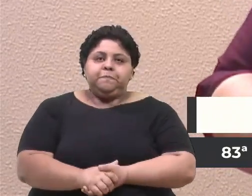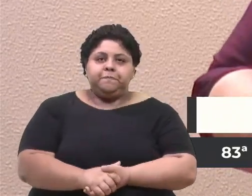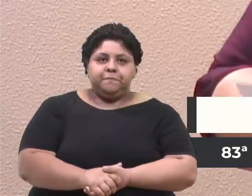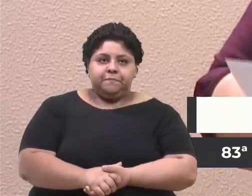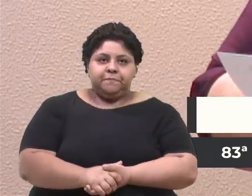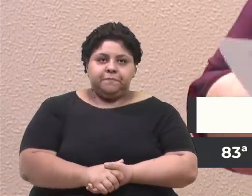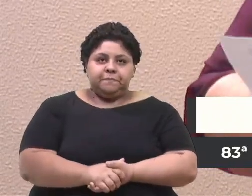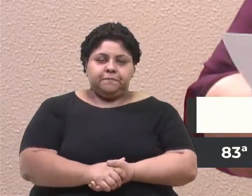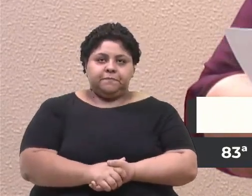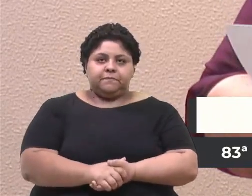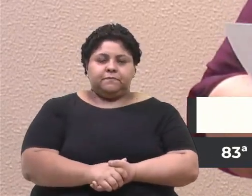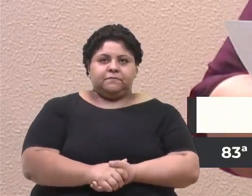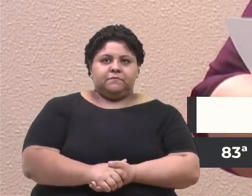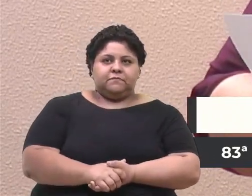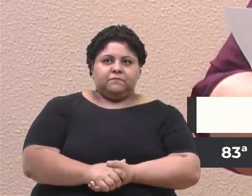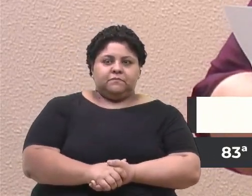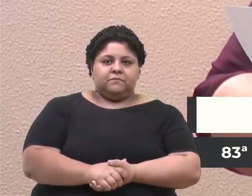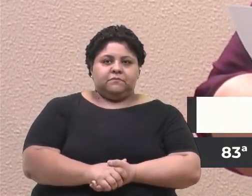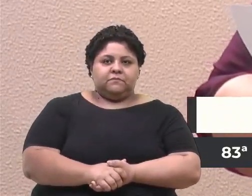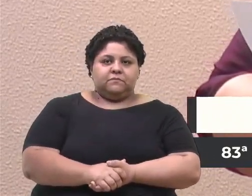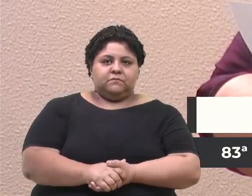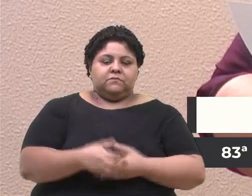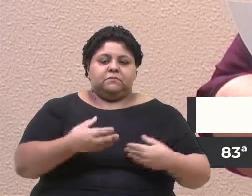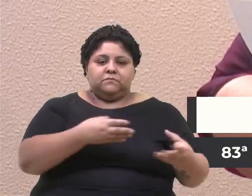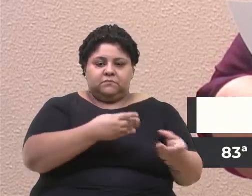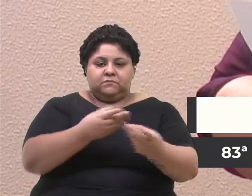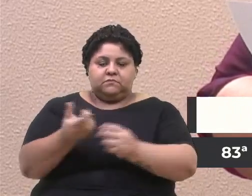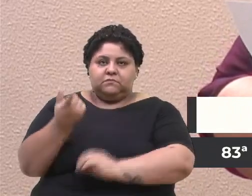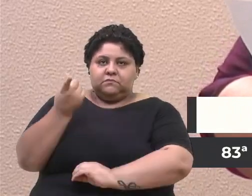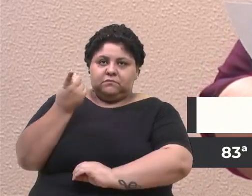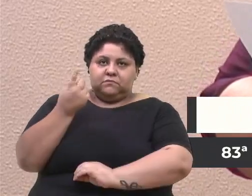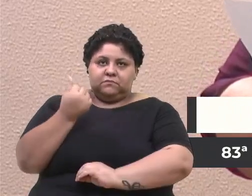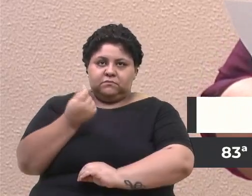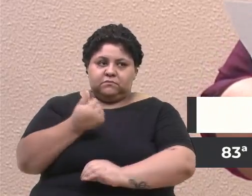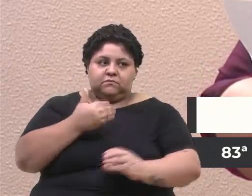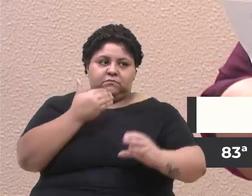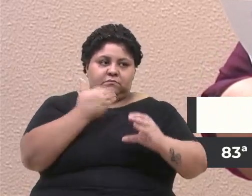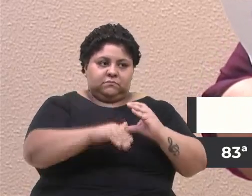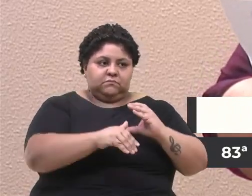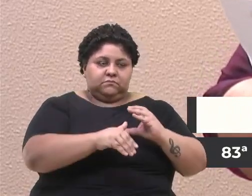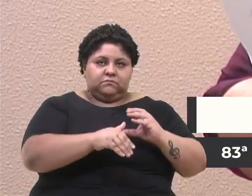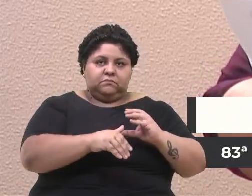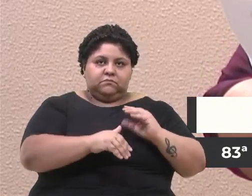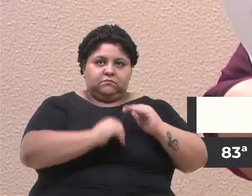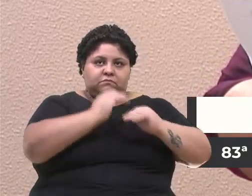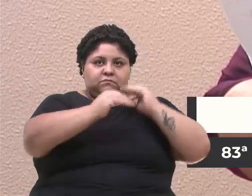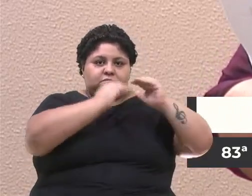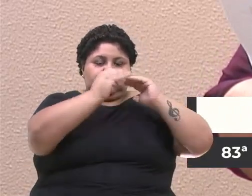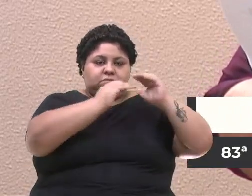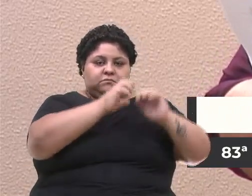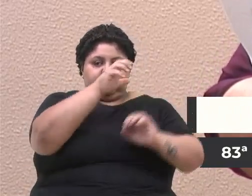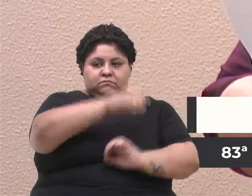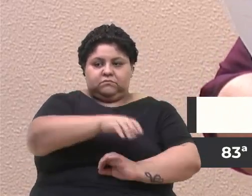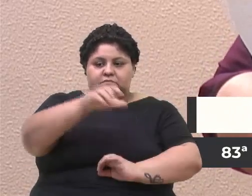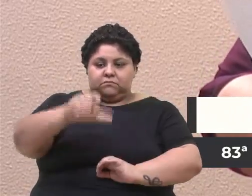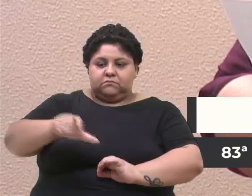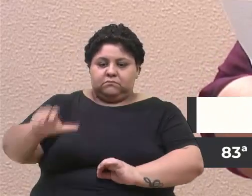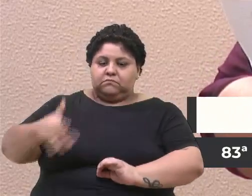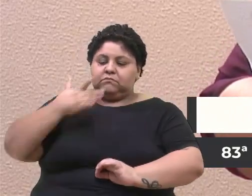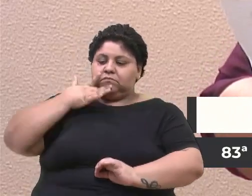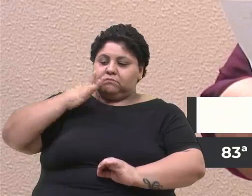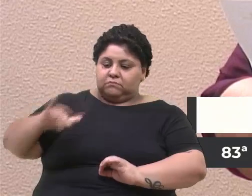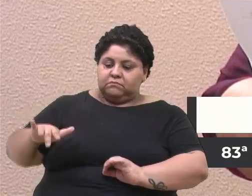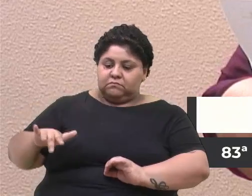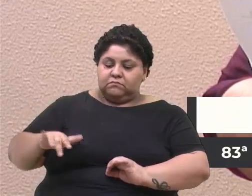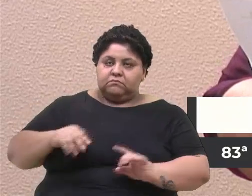Devido ao elevado montante do valor dos investimentos necessários na fase de construção das unidades escolares, a viabilização desses